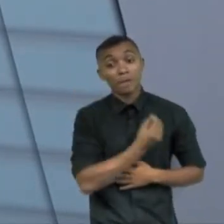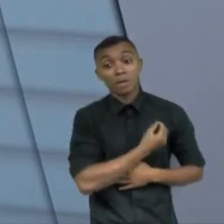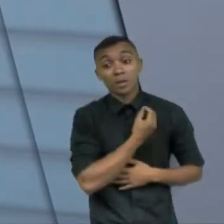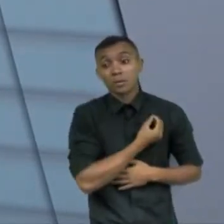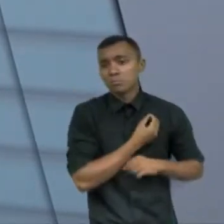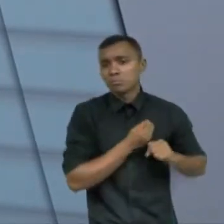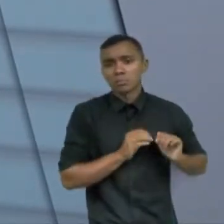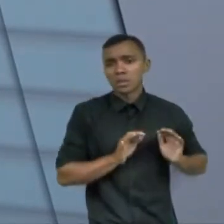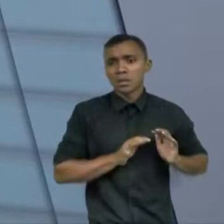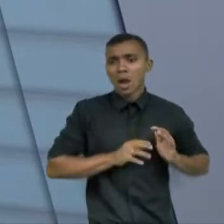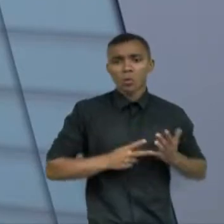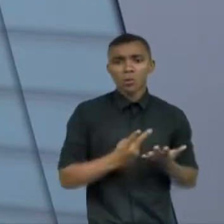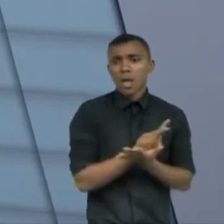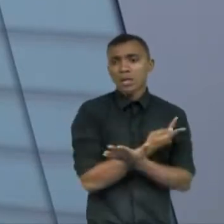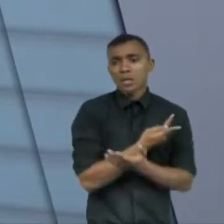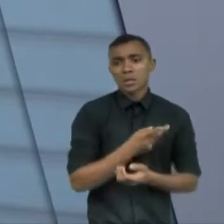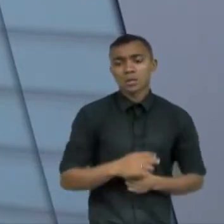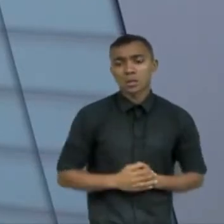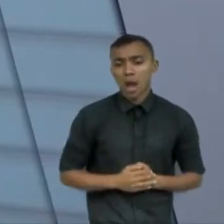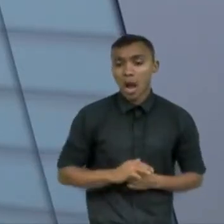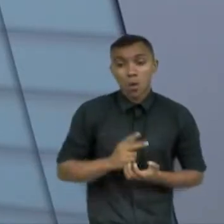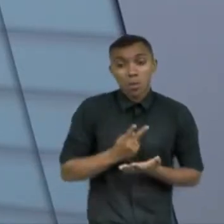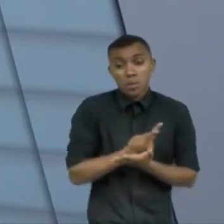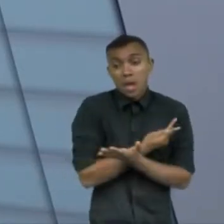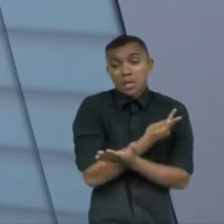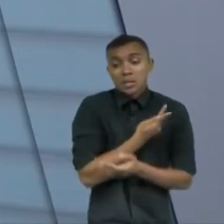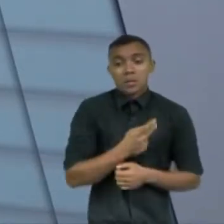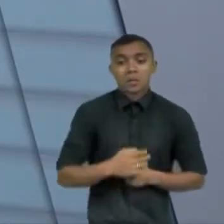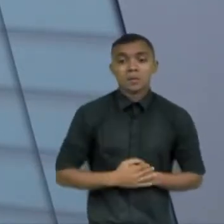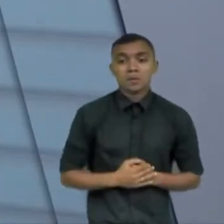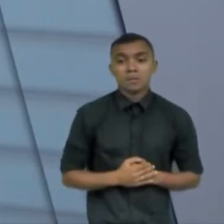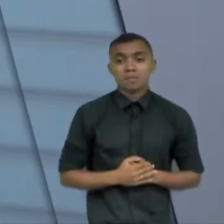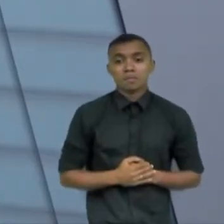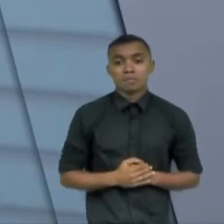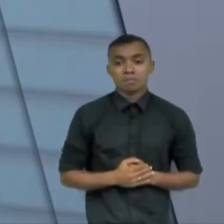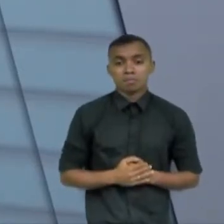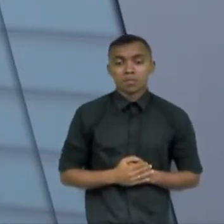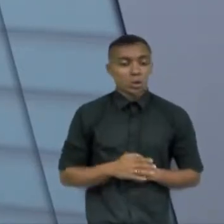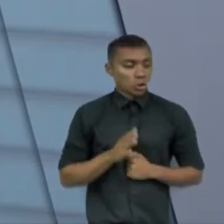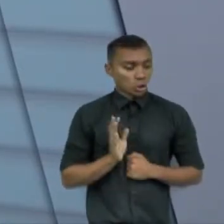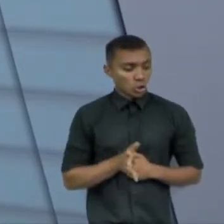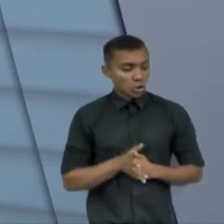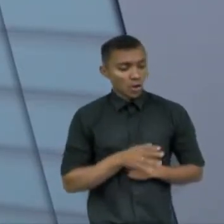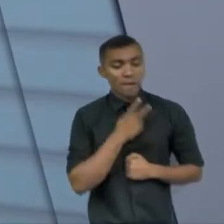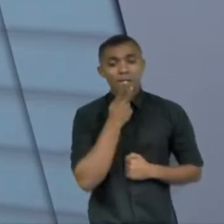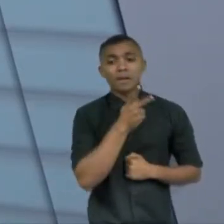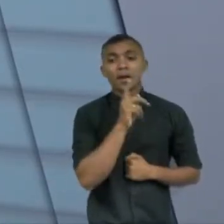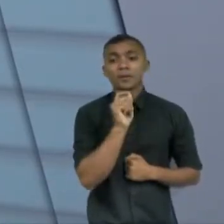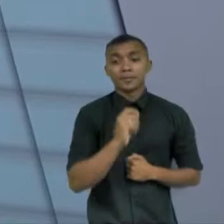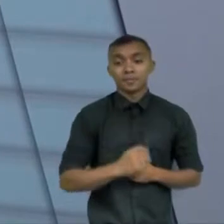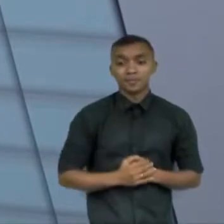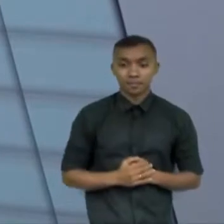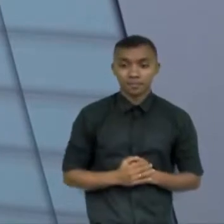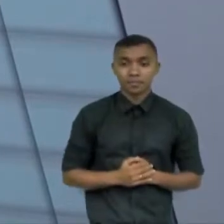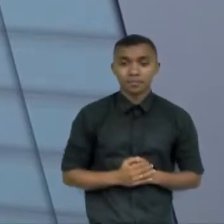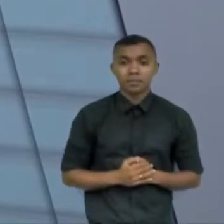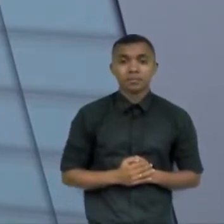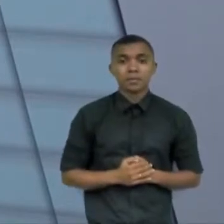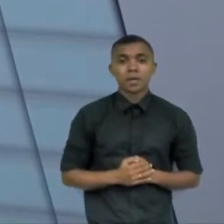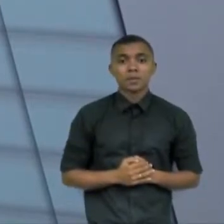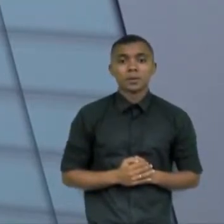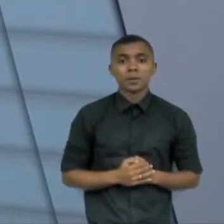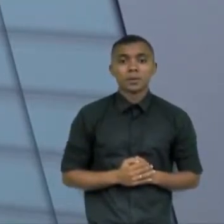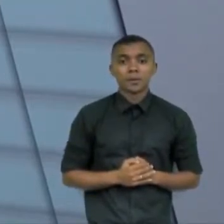acontece né? apesar disso olha que interessante ele até fecha aqui dizendo o seguinte que